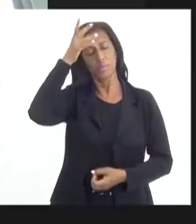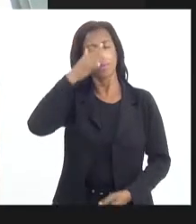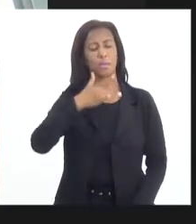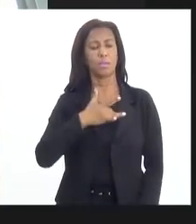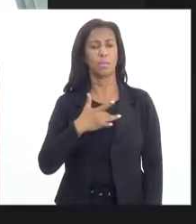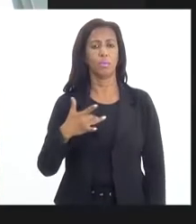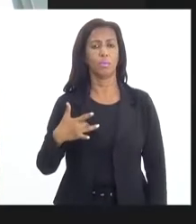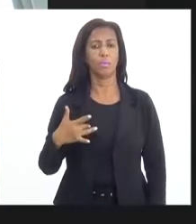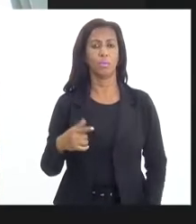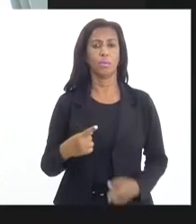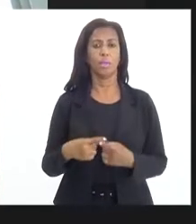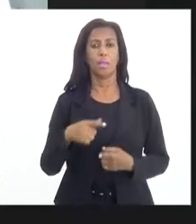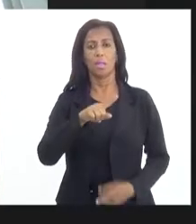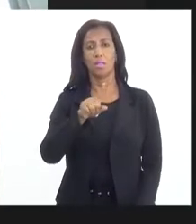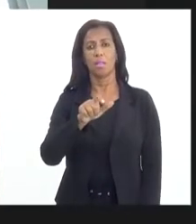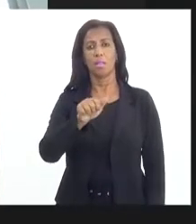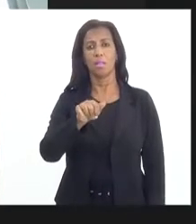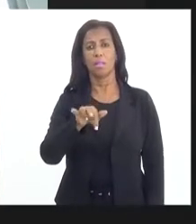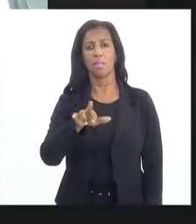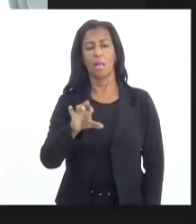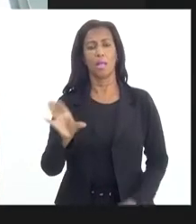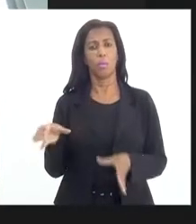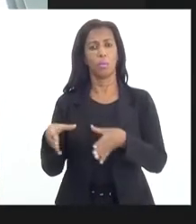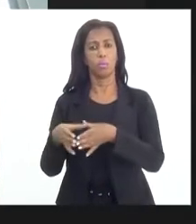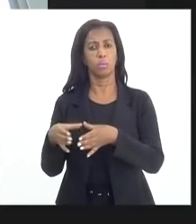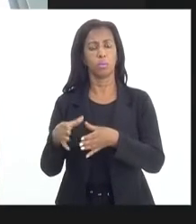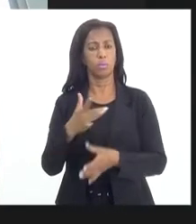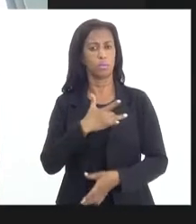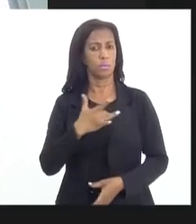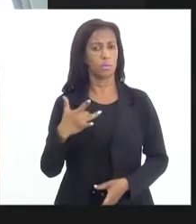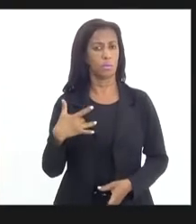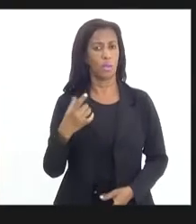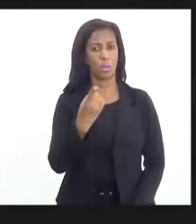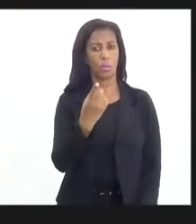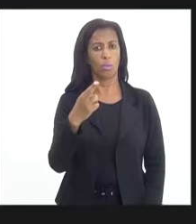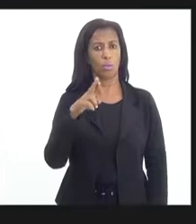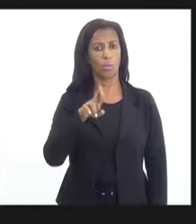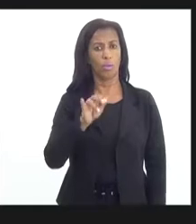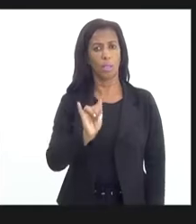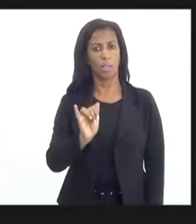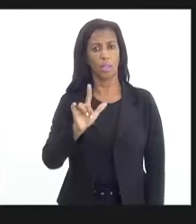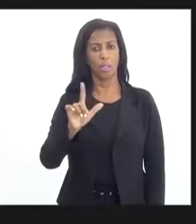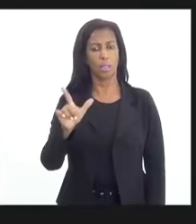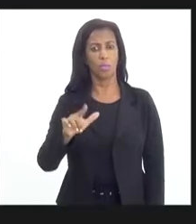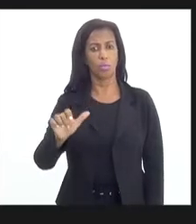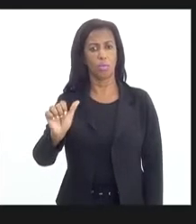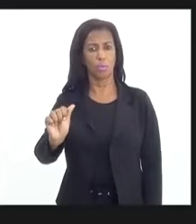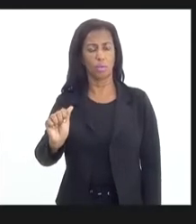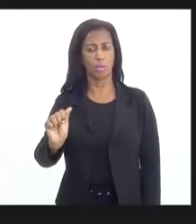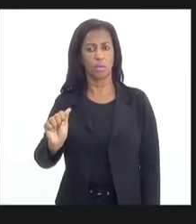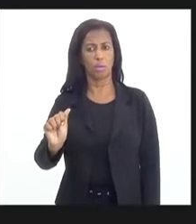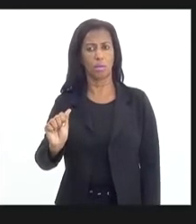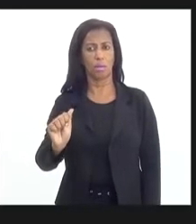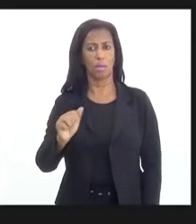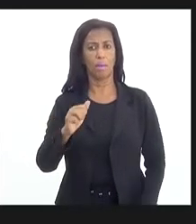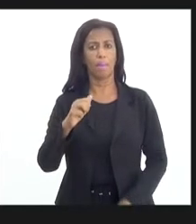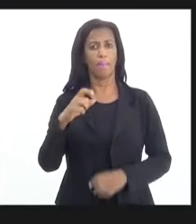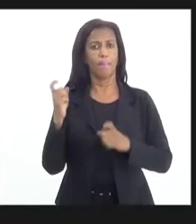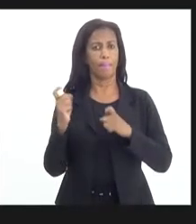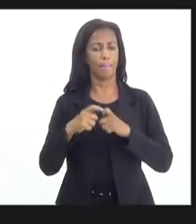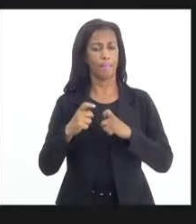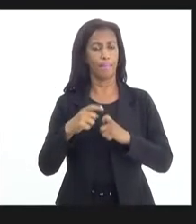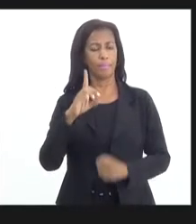da senhora Zaira Costa, do Conselho Estadual de Saúde, da doutora Ilza Boeira Fellos, médica e